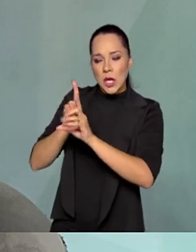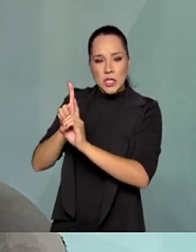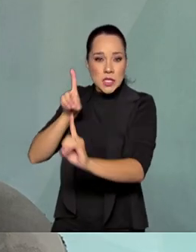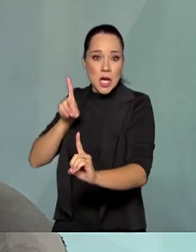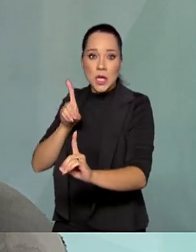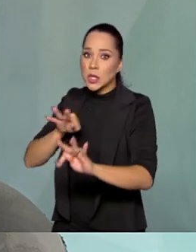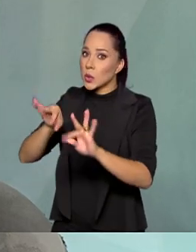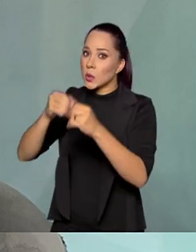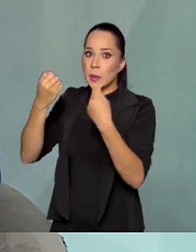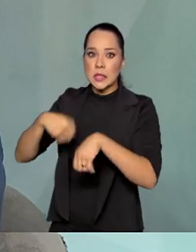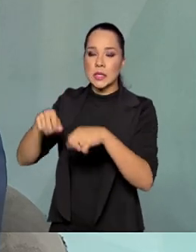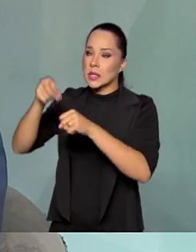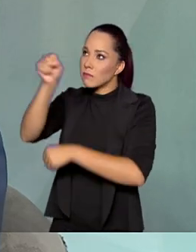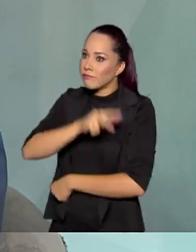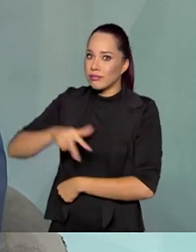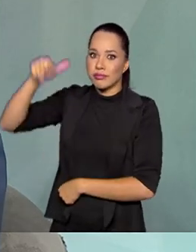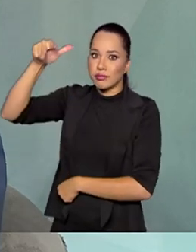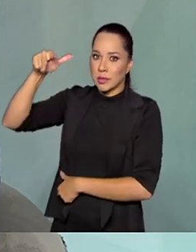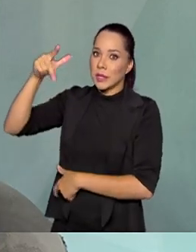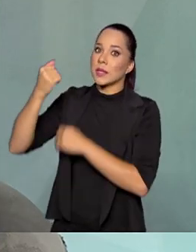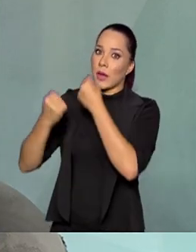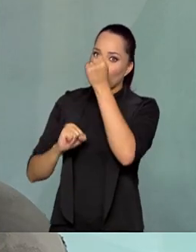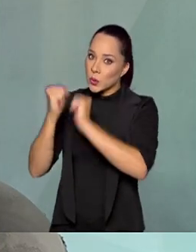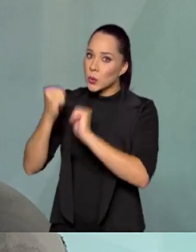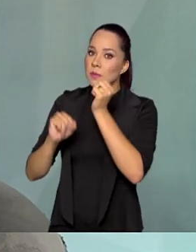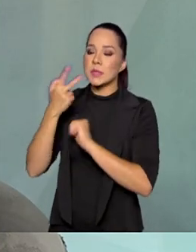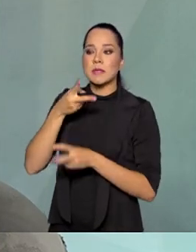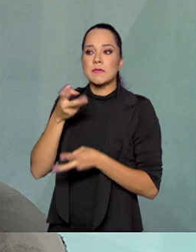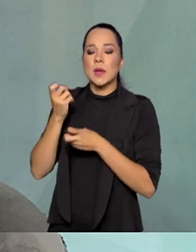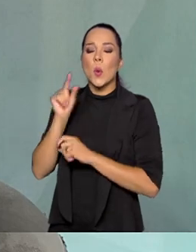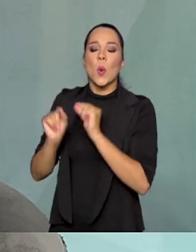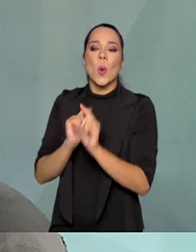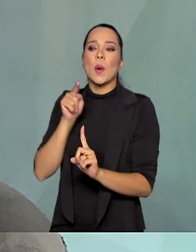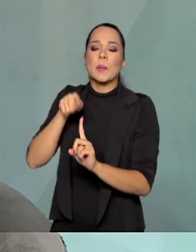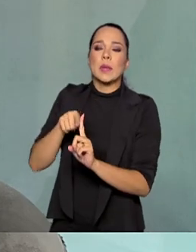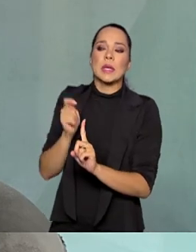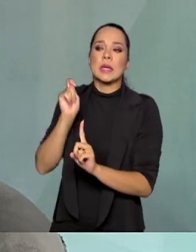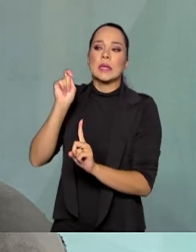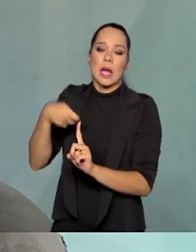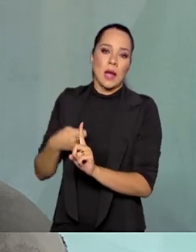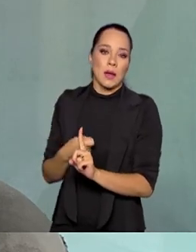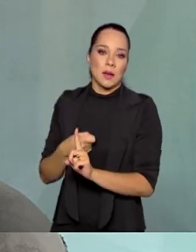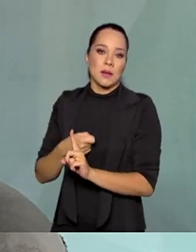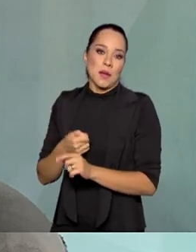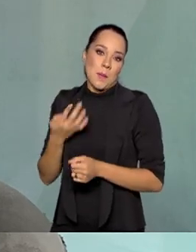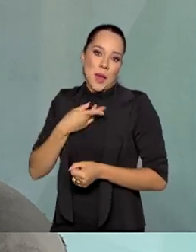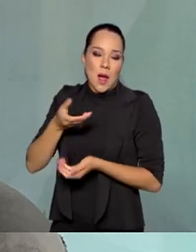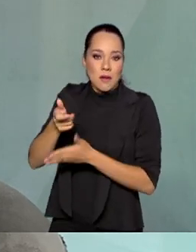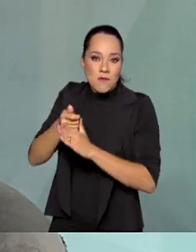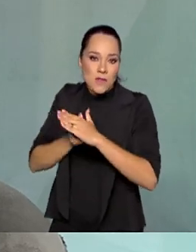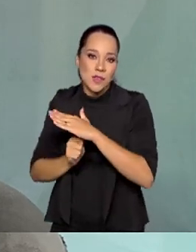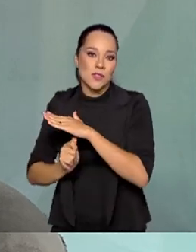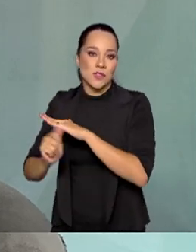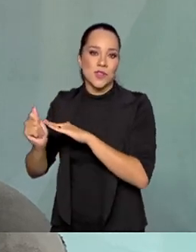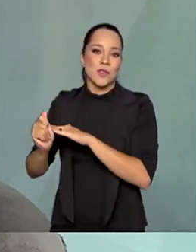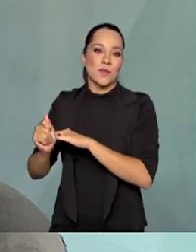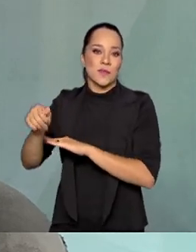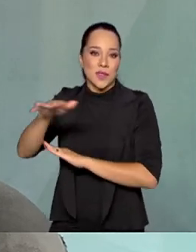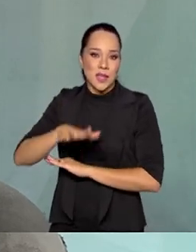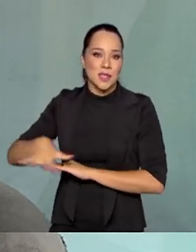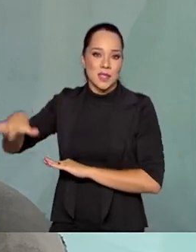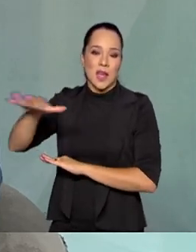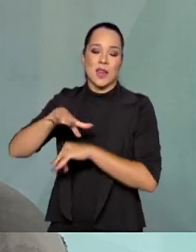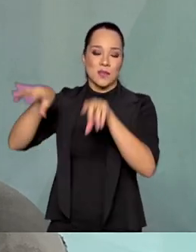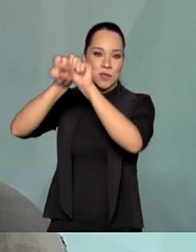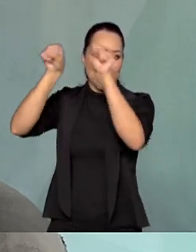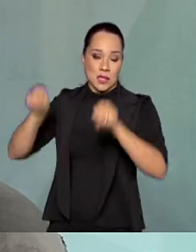sistemas espaciais. Então, a indústria precisa ver, assim, aplicações que sejam rentáveis que justifiquem o investimento nesses